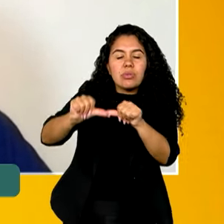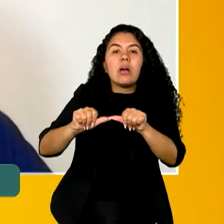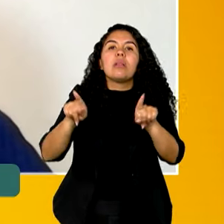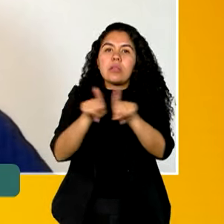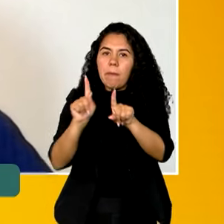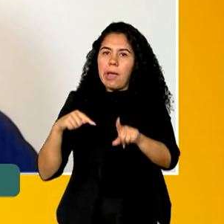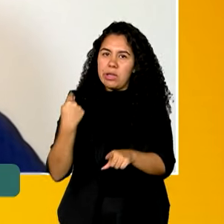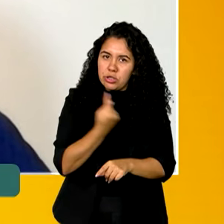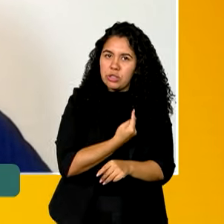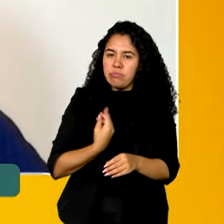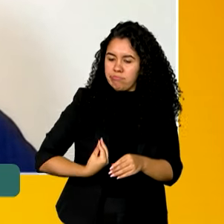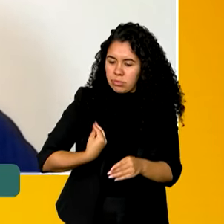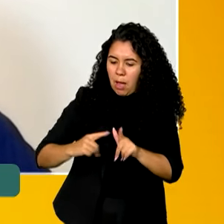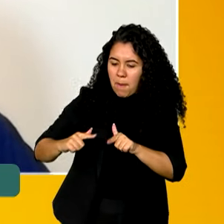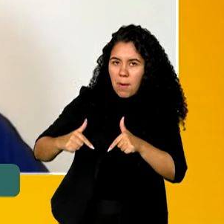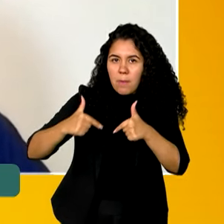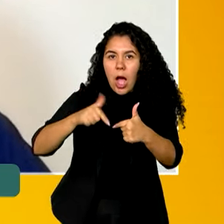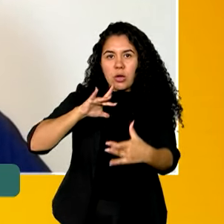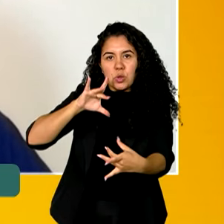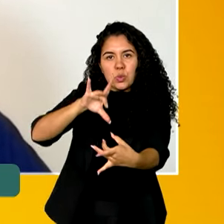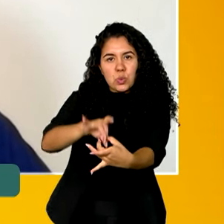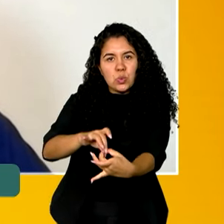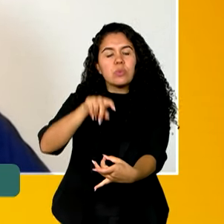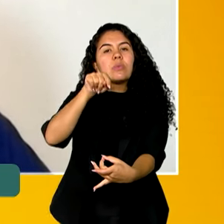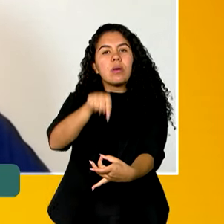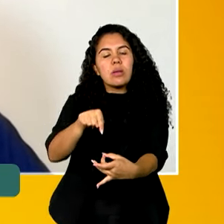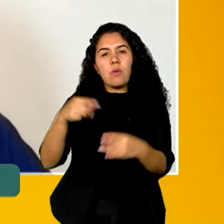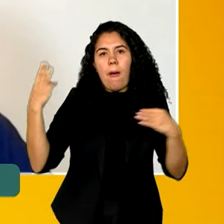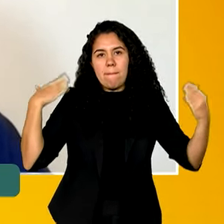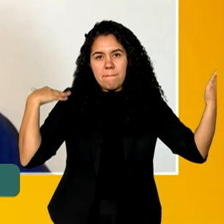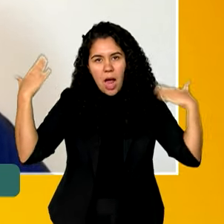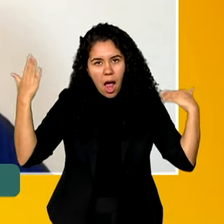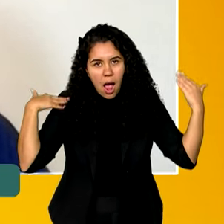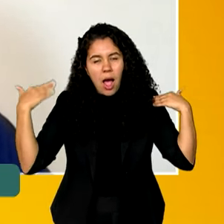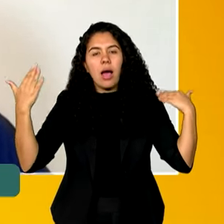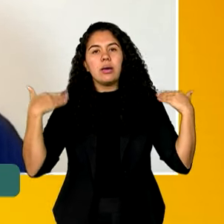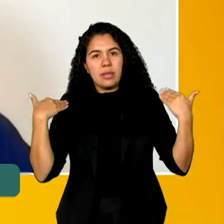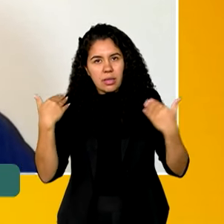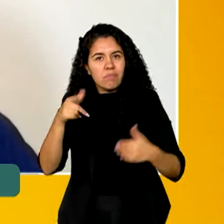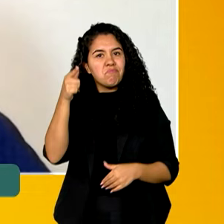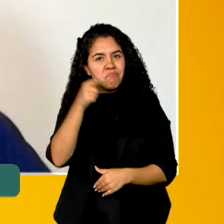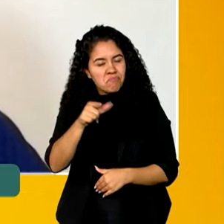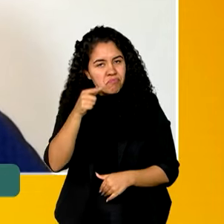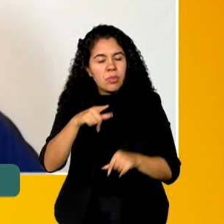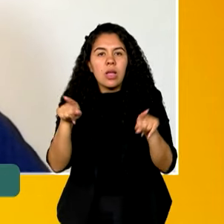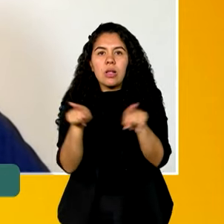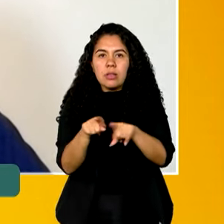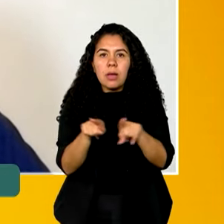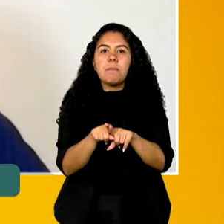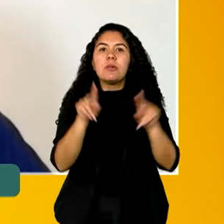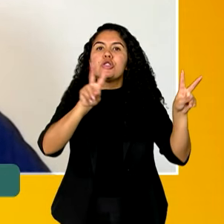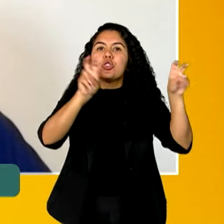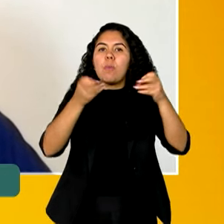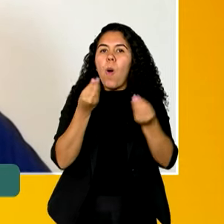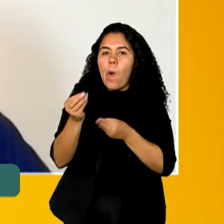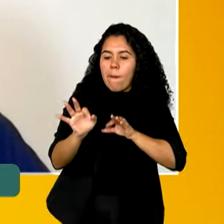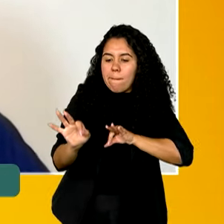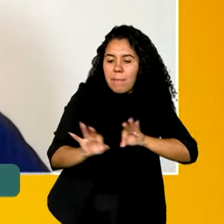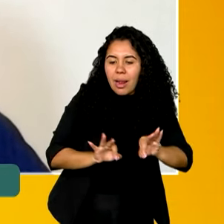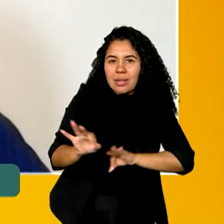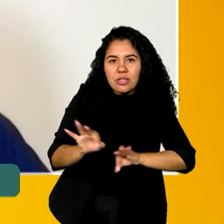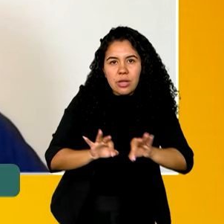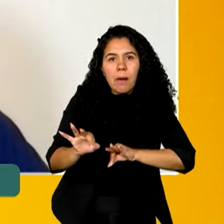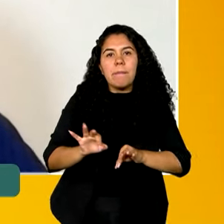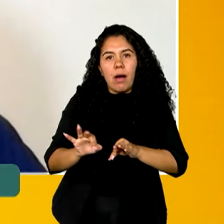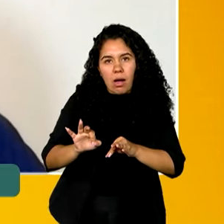também juntamente com a Marinha do Brasil pela Comissão Interministerial de Recursos do Mar com a questão do planejamento espacial marinho,